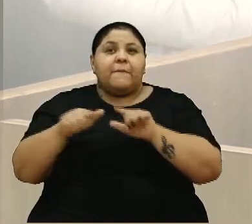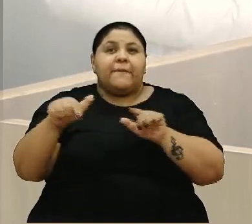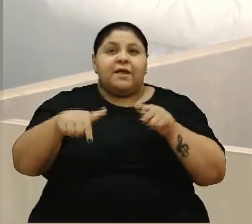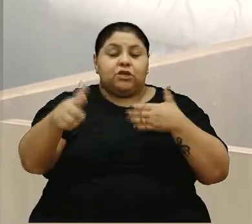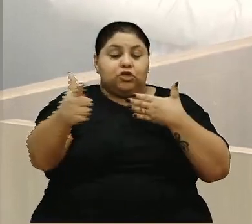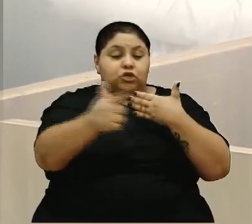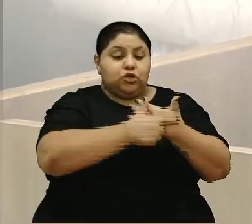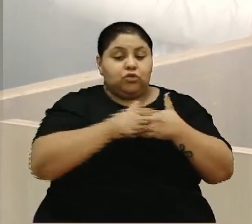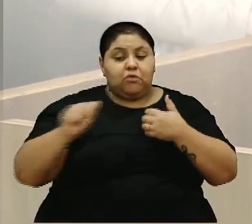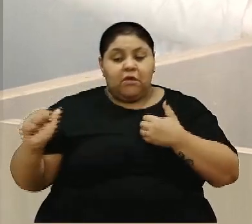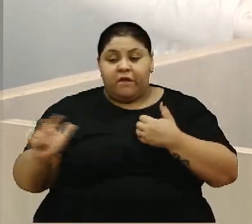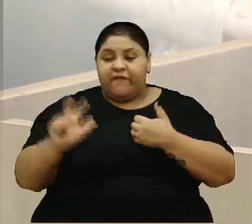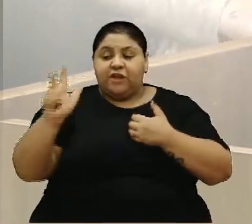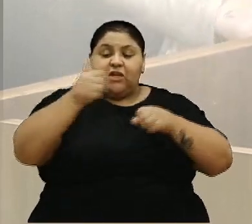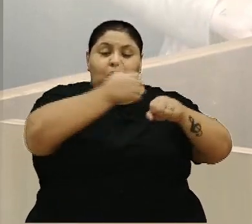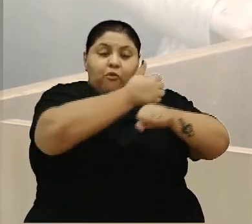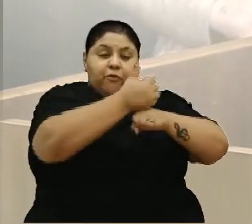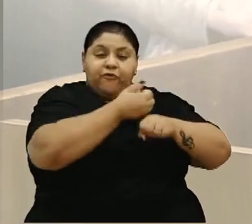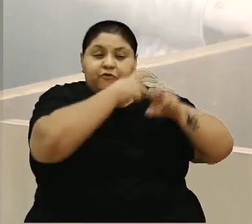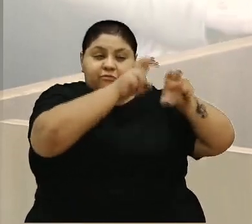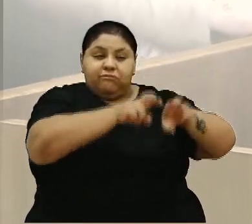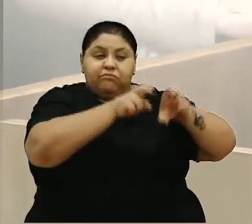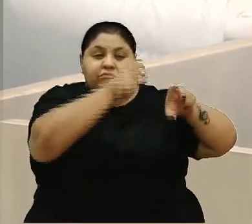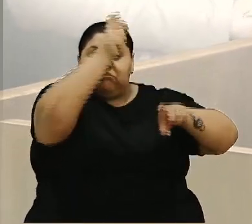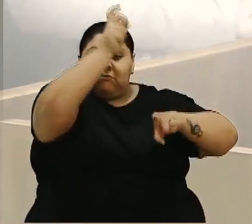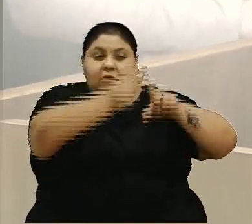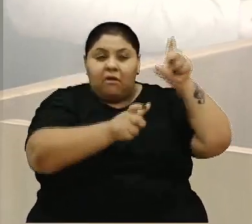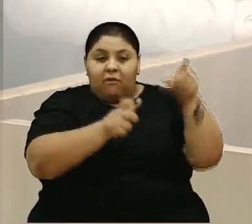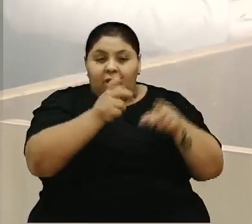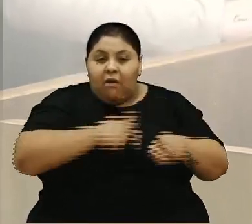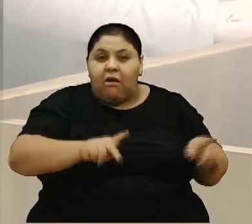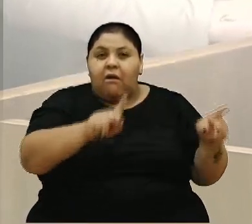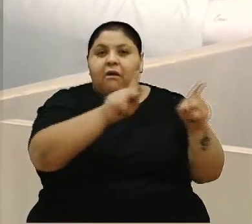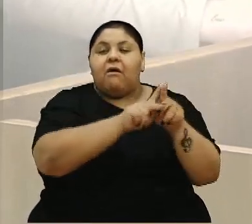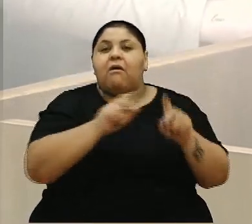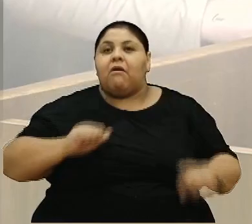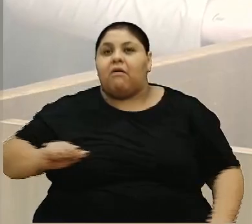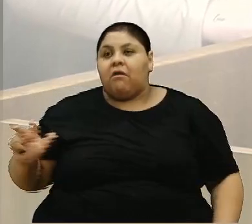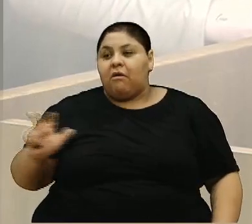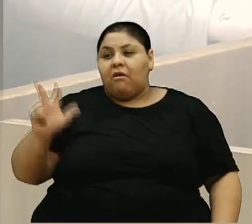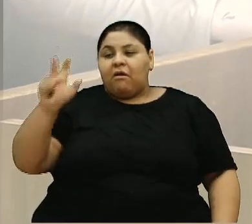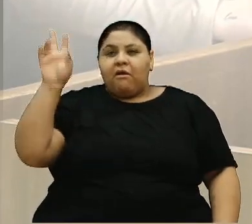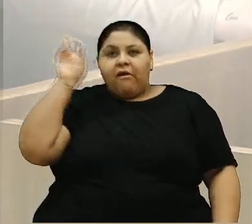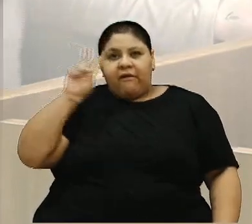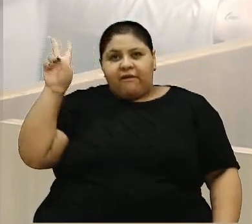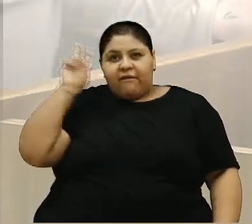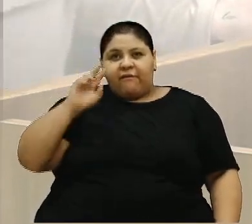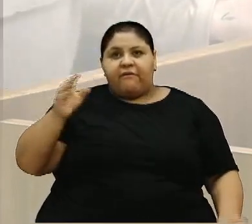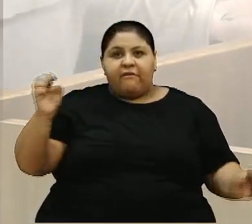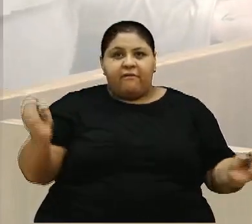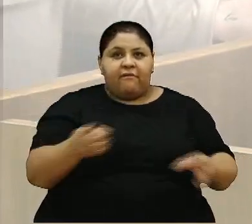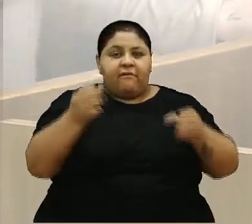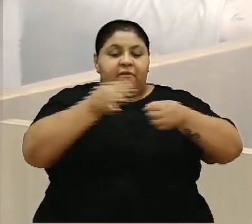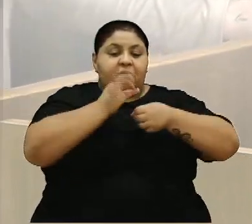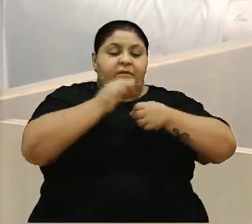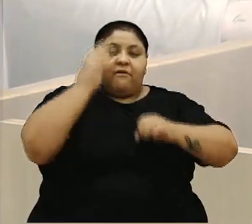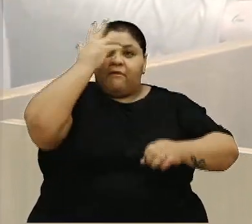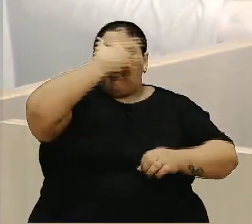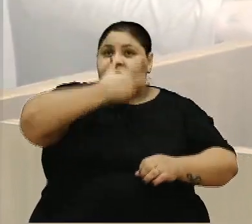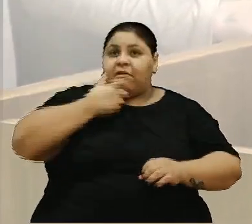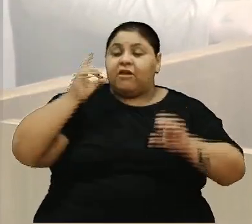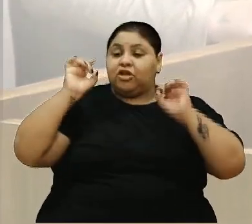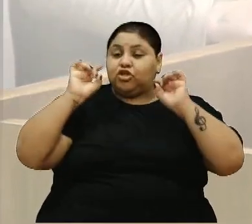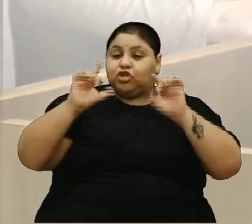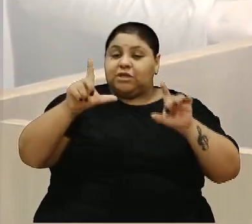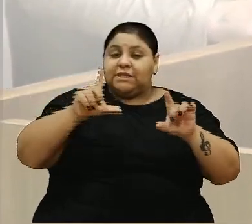valorizar esse agricultor, é valorizar a nossa gente, o nosso povo, e valorizar a nossa história. A Festa da Uva é linda, e ela só